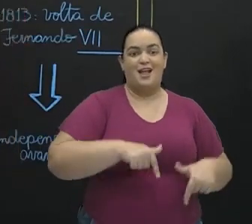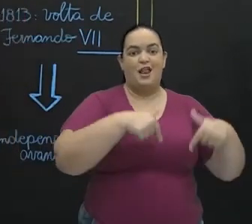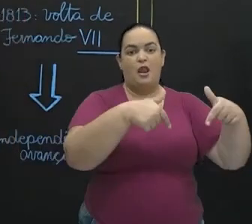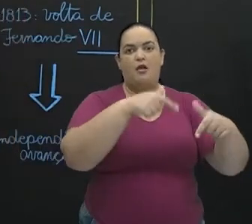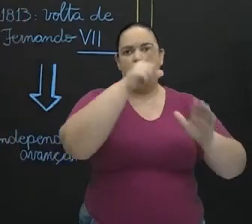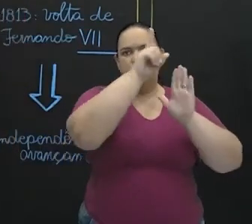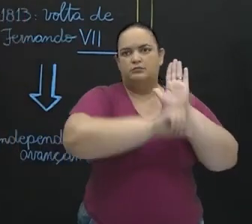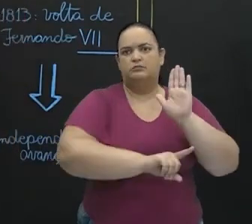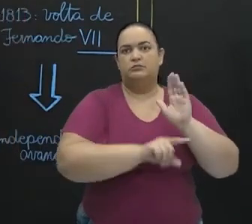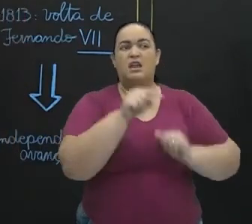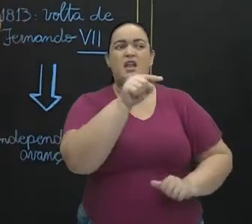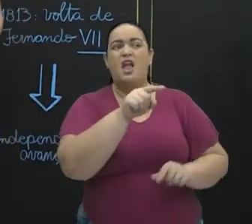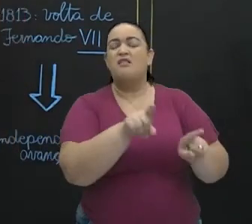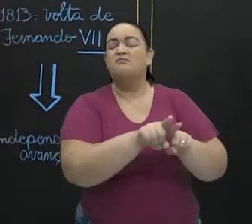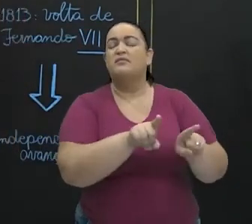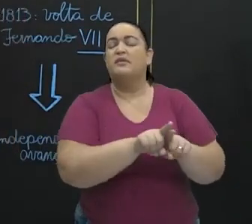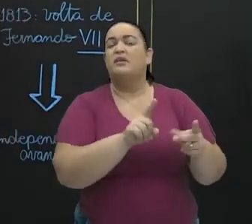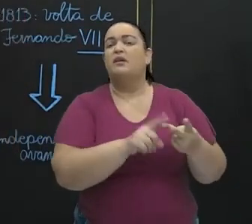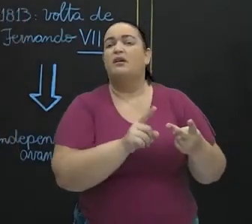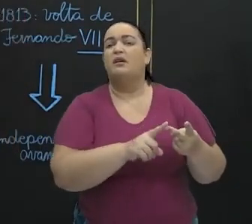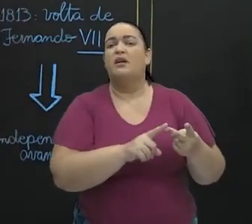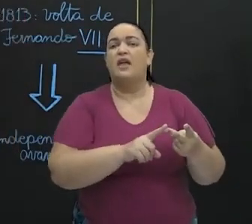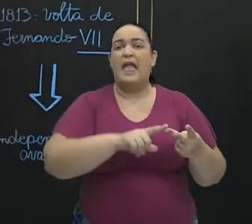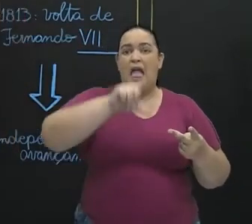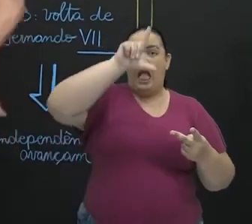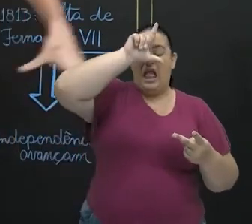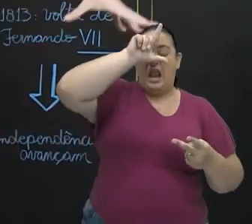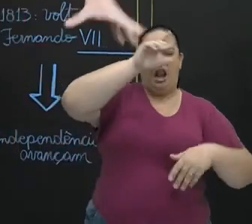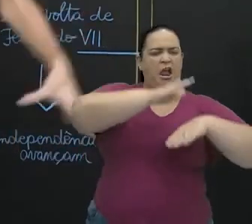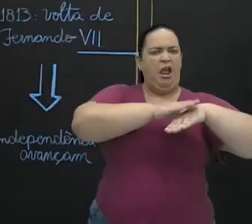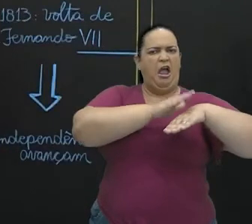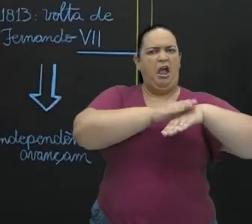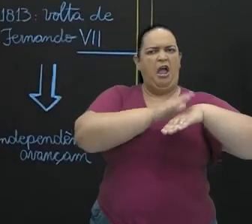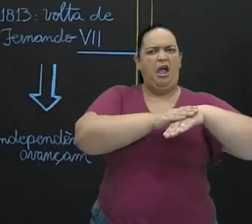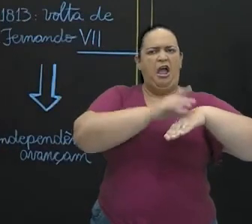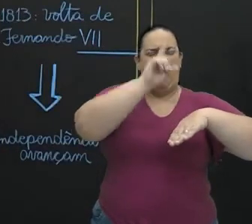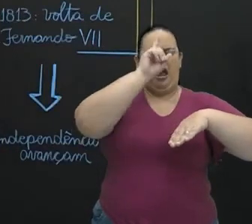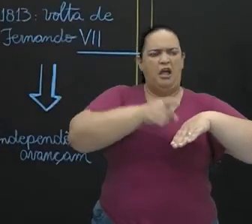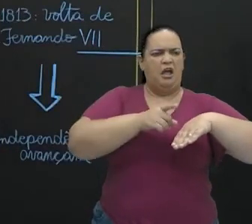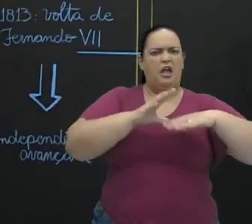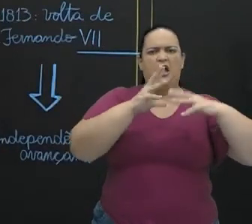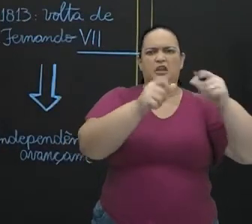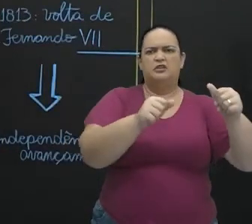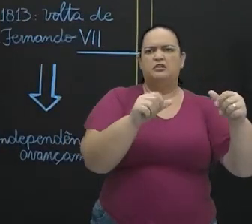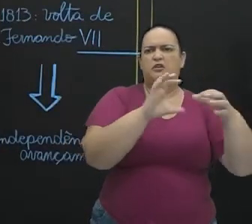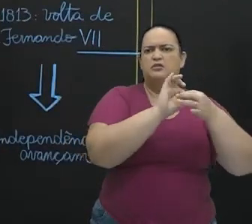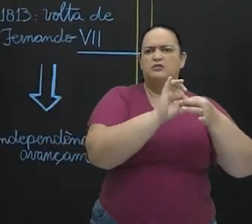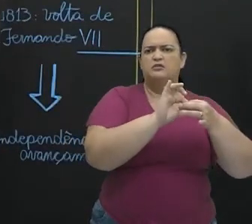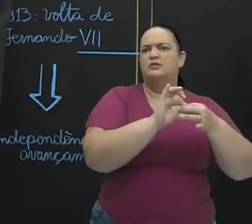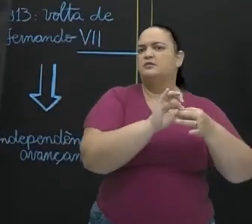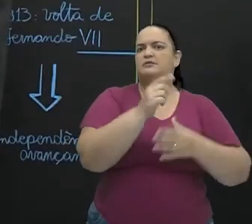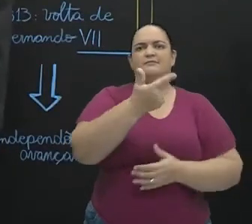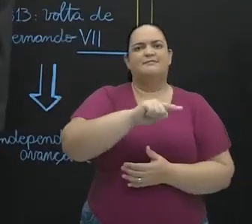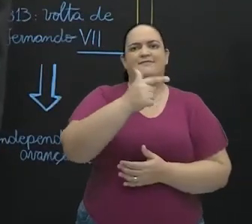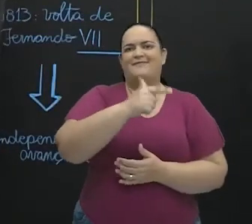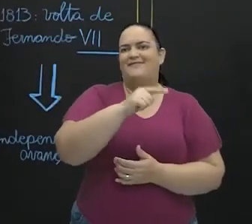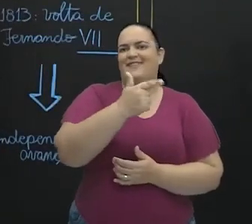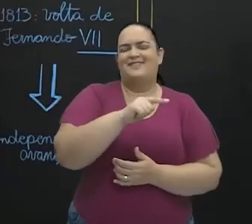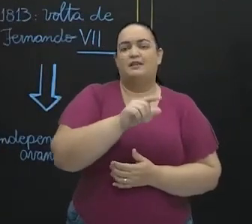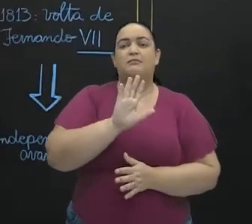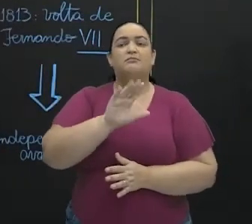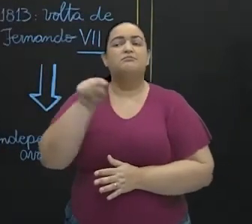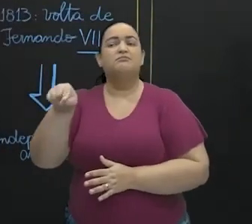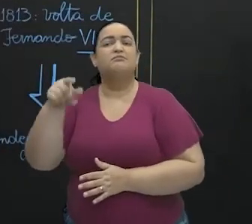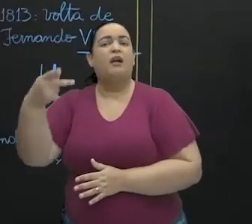autoridade que garantisse a unidade desse território, que garantisse que todo mundo ficasse junto. No caso do